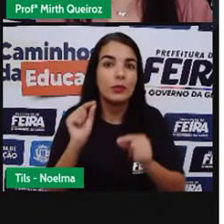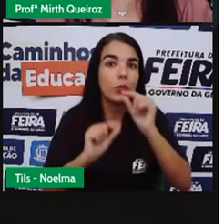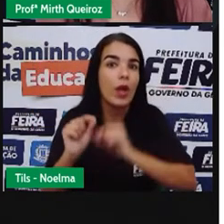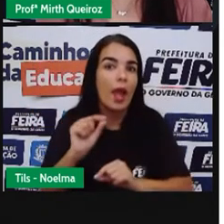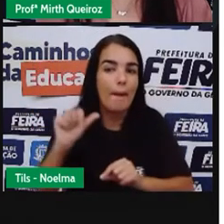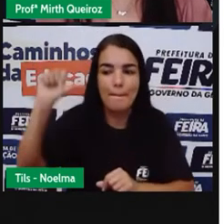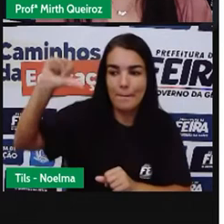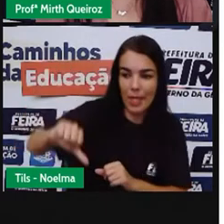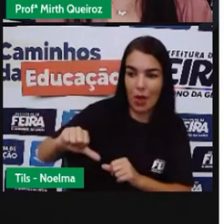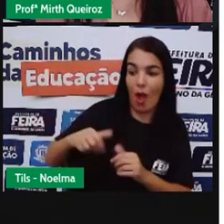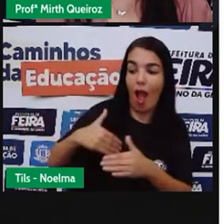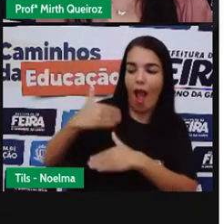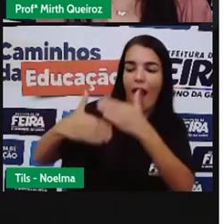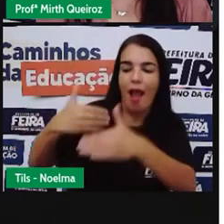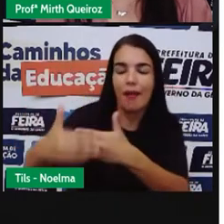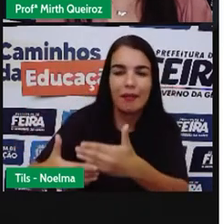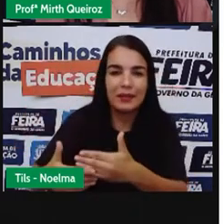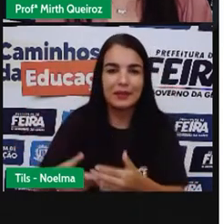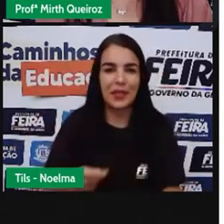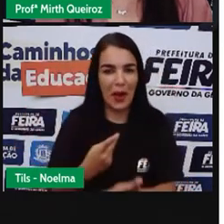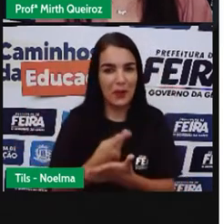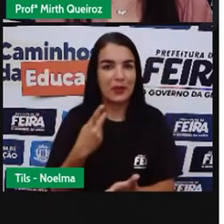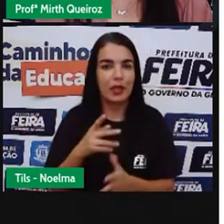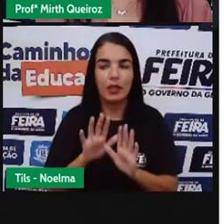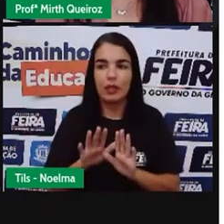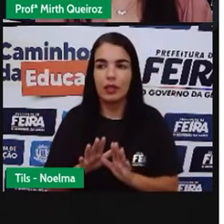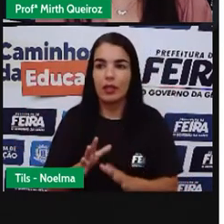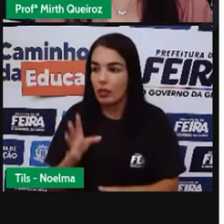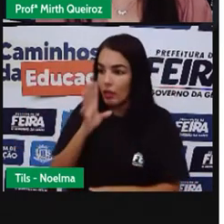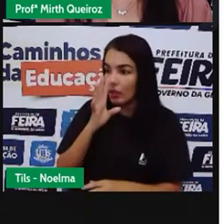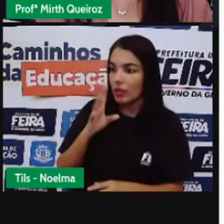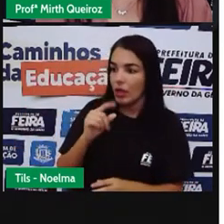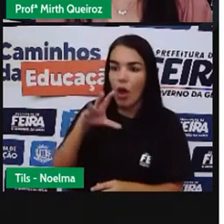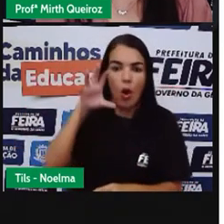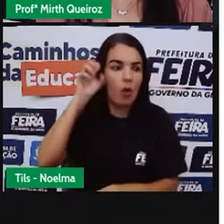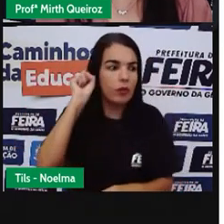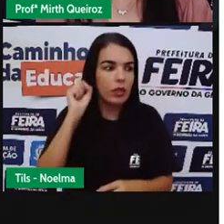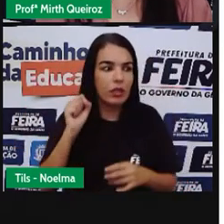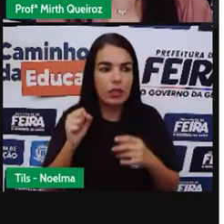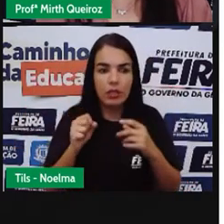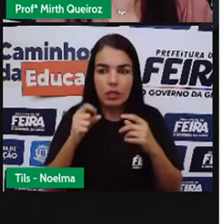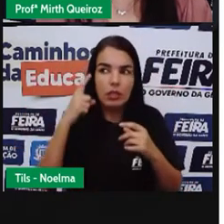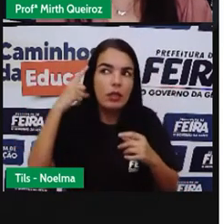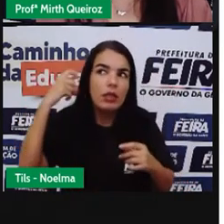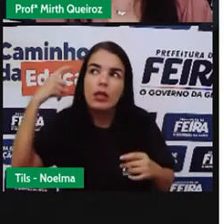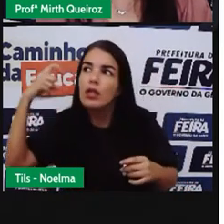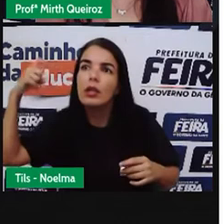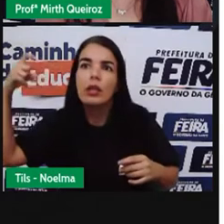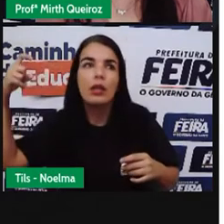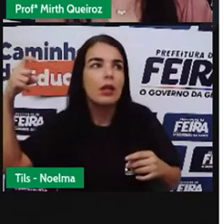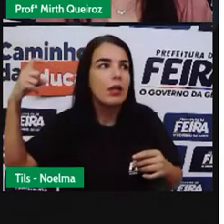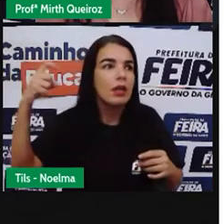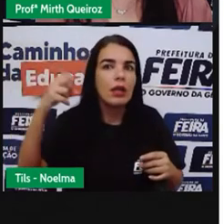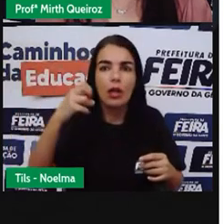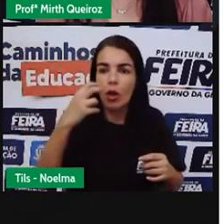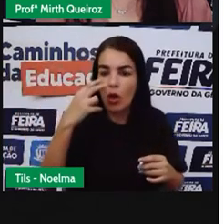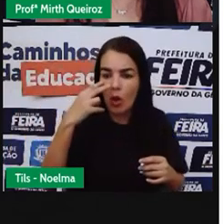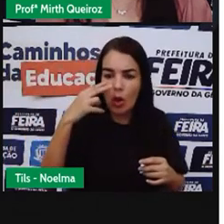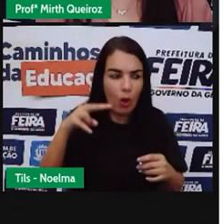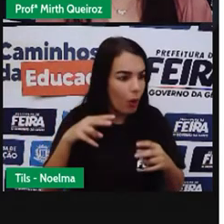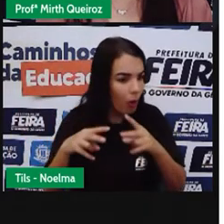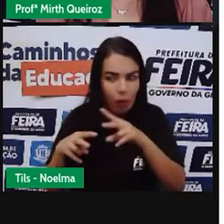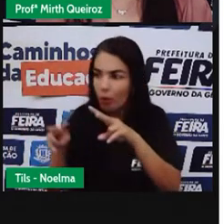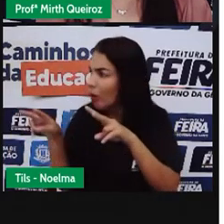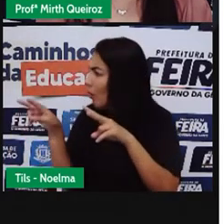está por vir. De repente, ele ouve uma misteriosa voz descarnada. Olha para